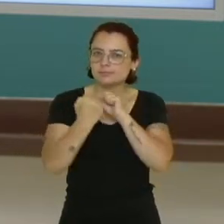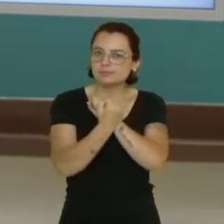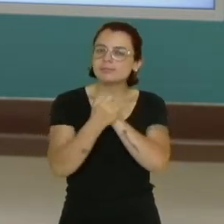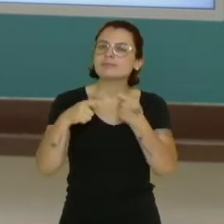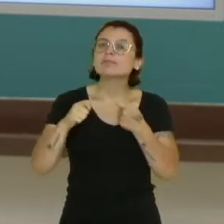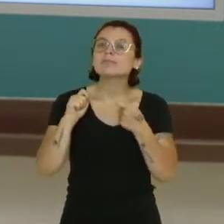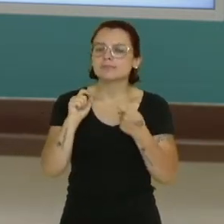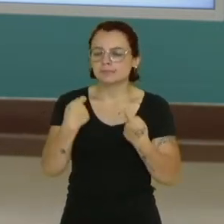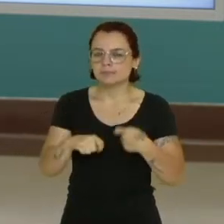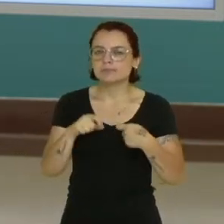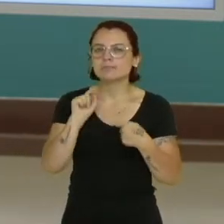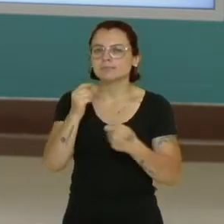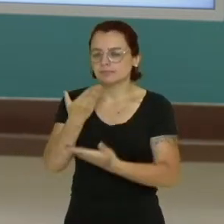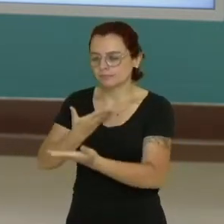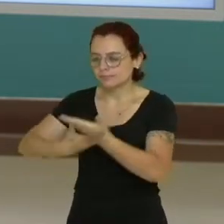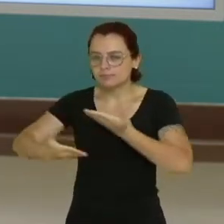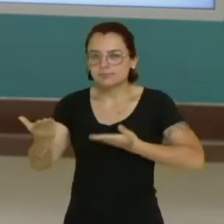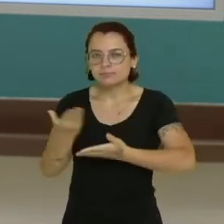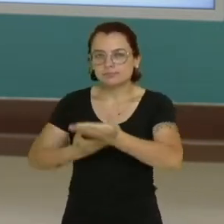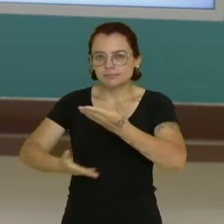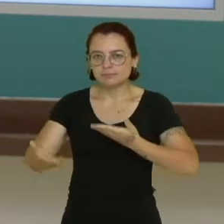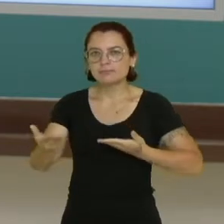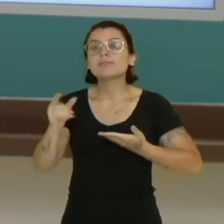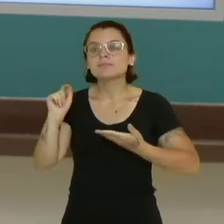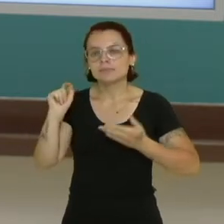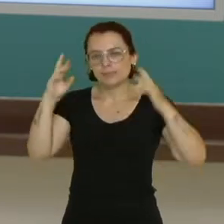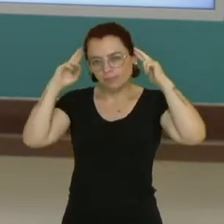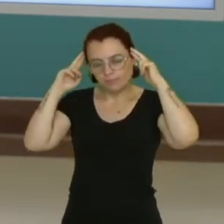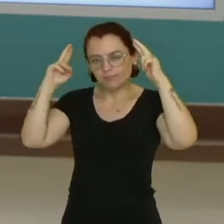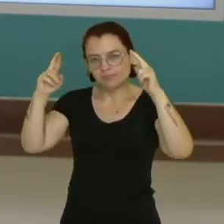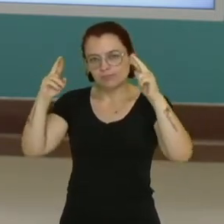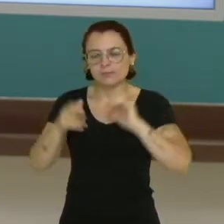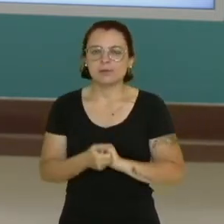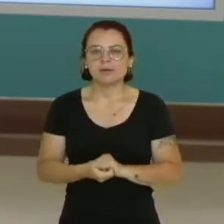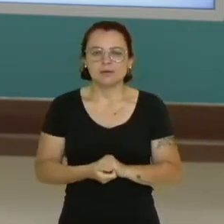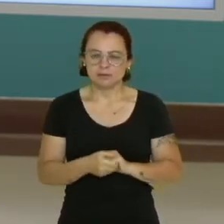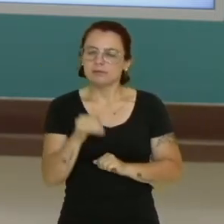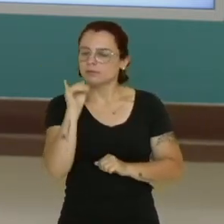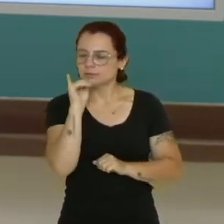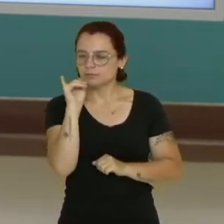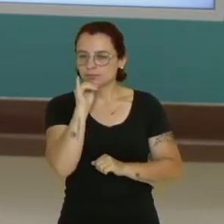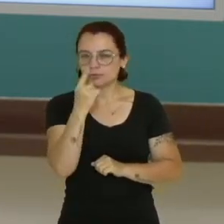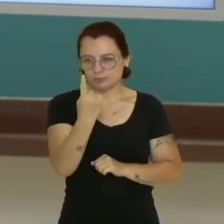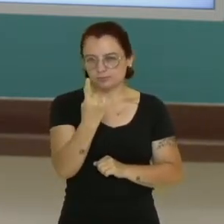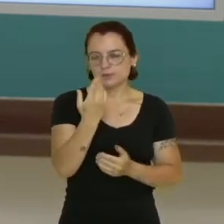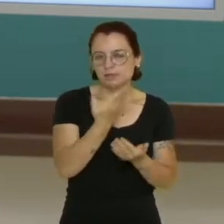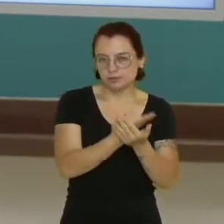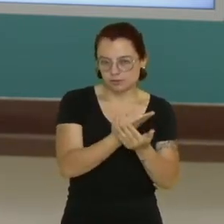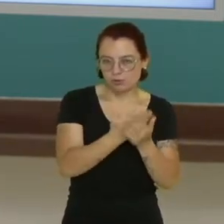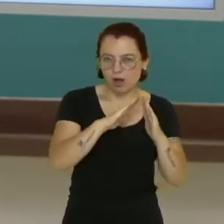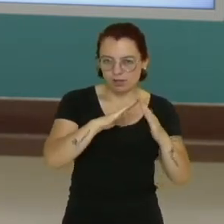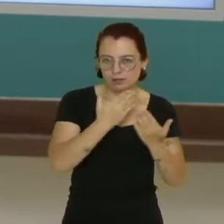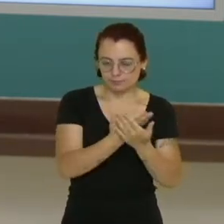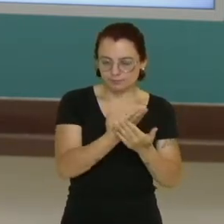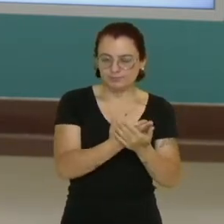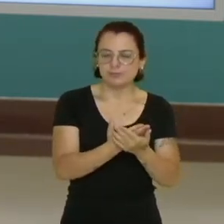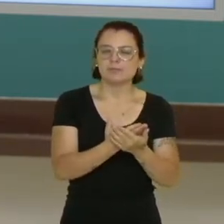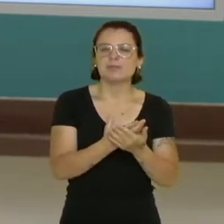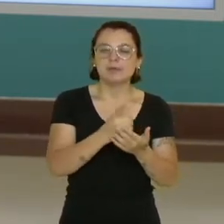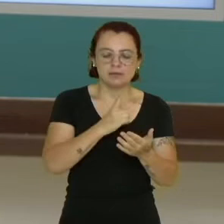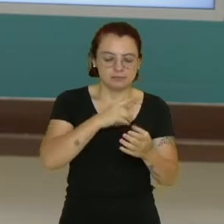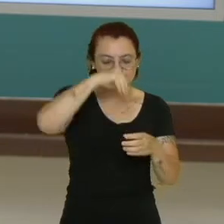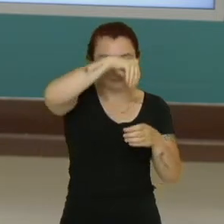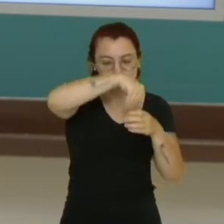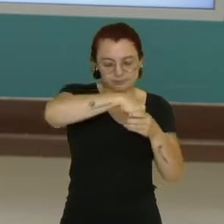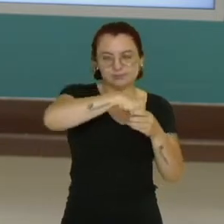tratar as nossas pessoas bem e a gente sentir tratado bem. Vamos lembrar que uma escola é fundamentalmente construída por pessoas. Você tem o corpo